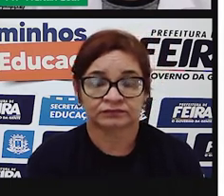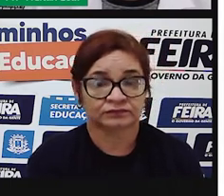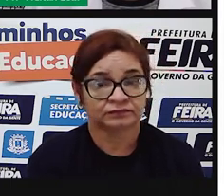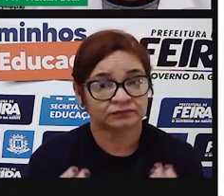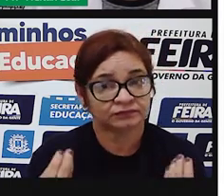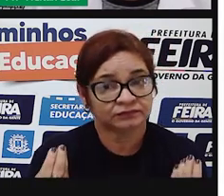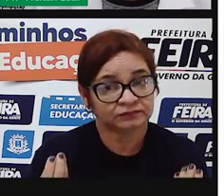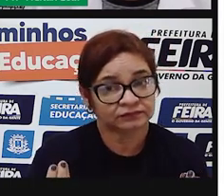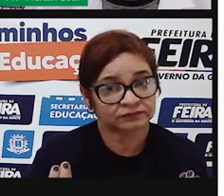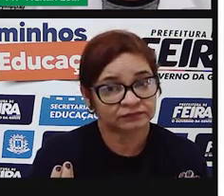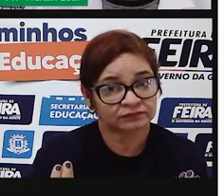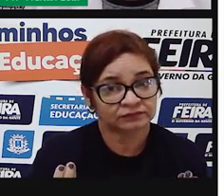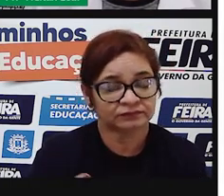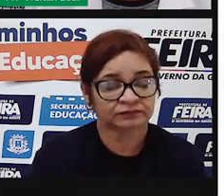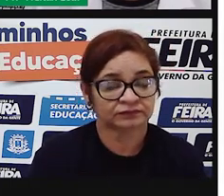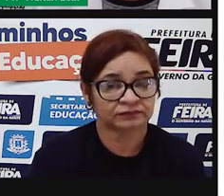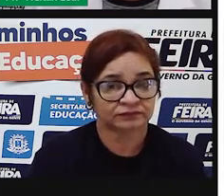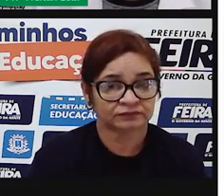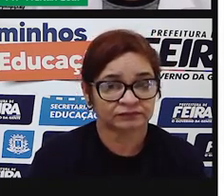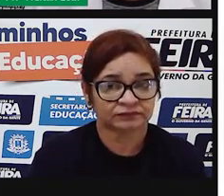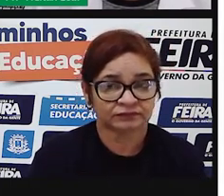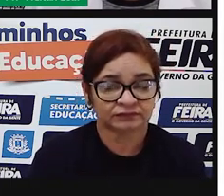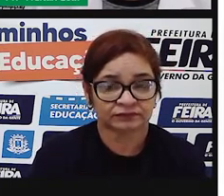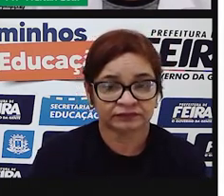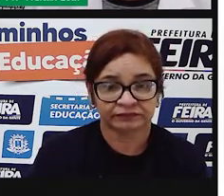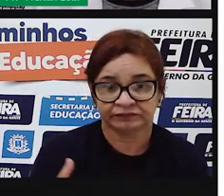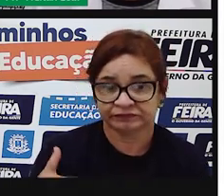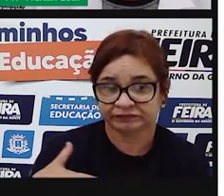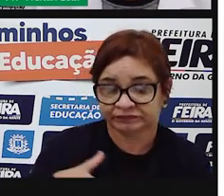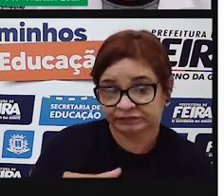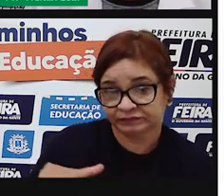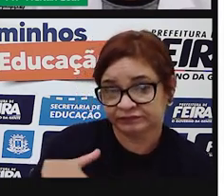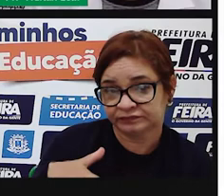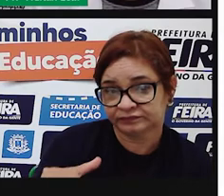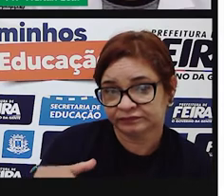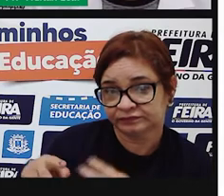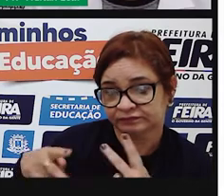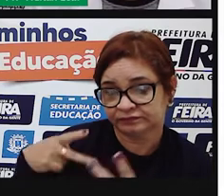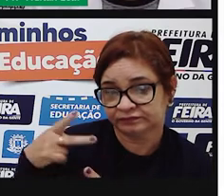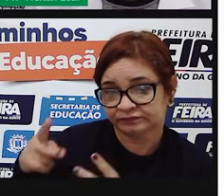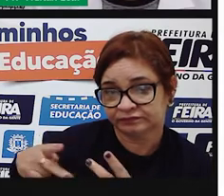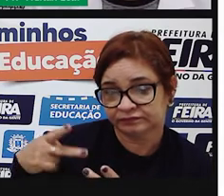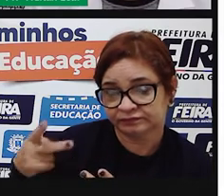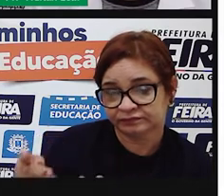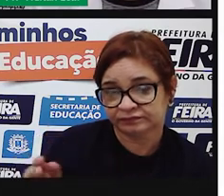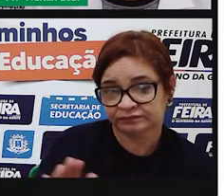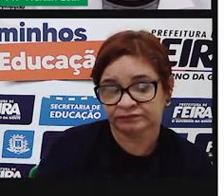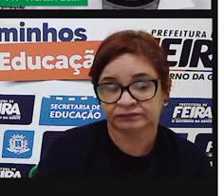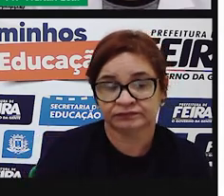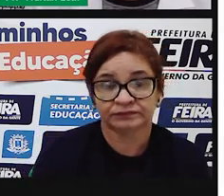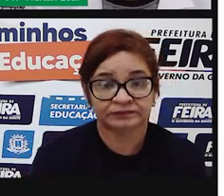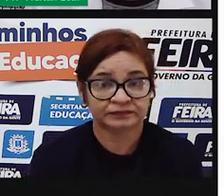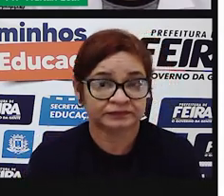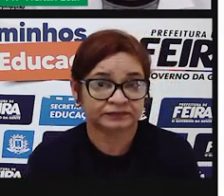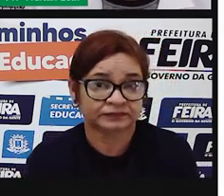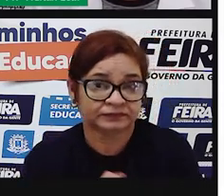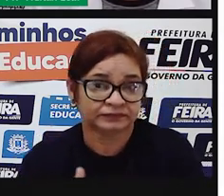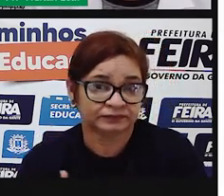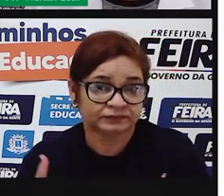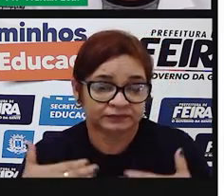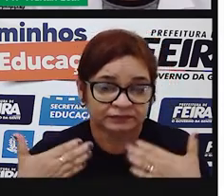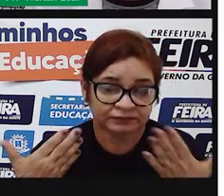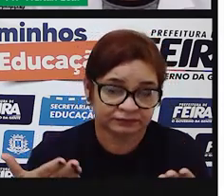humana, na linguagem falada, as pausas, a